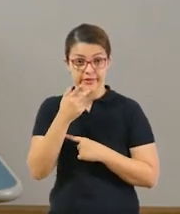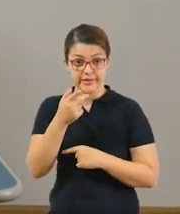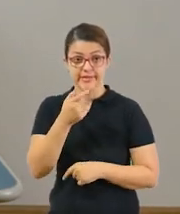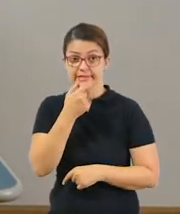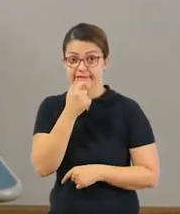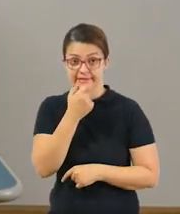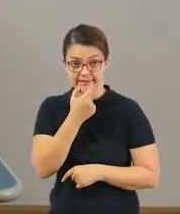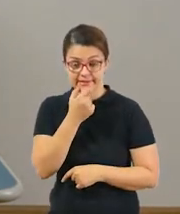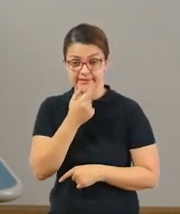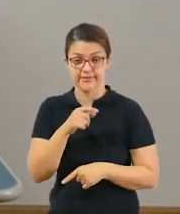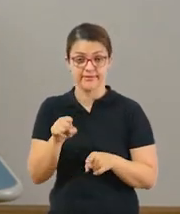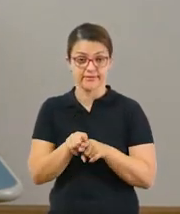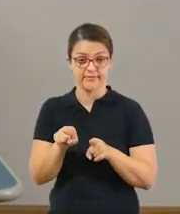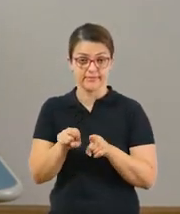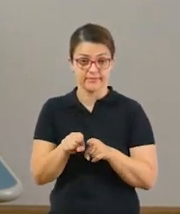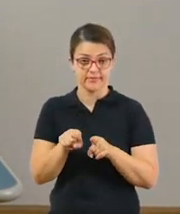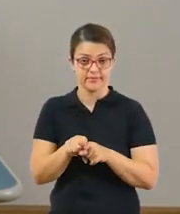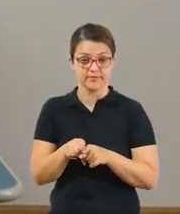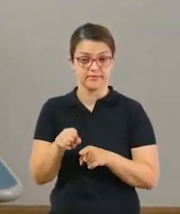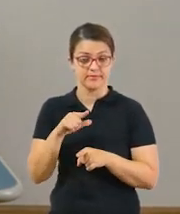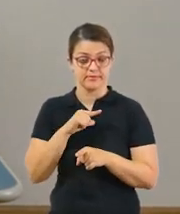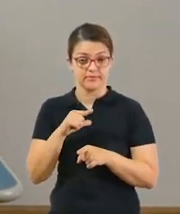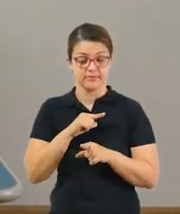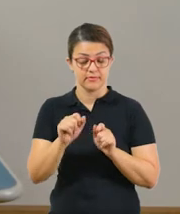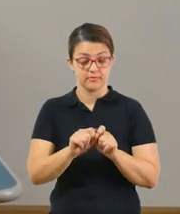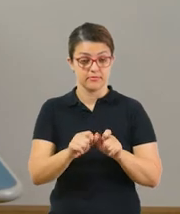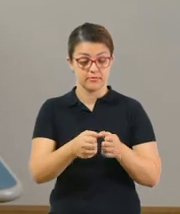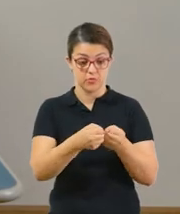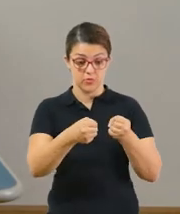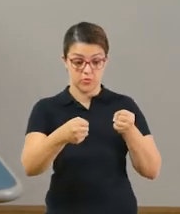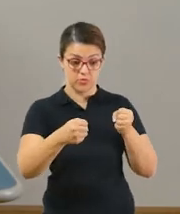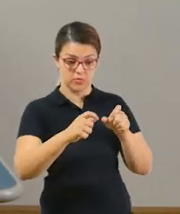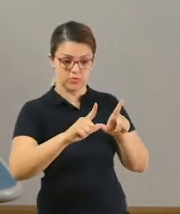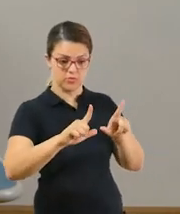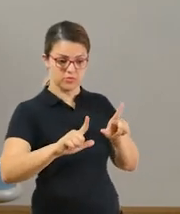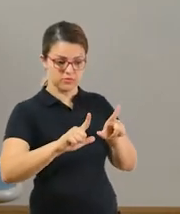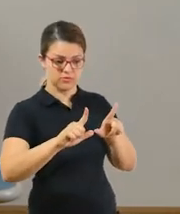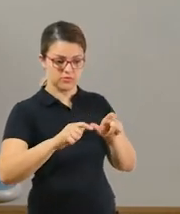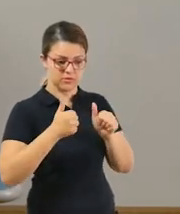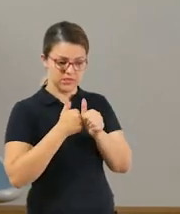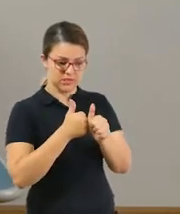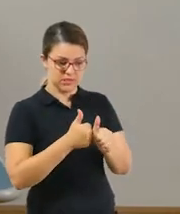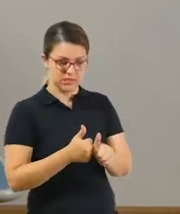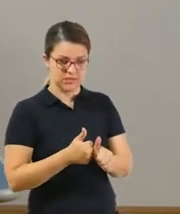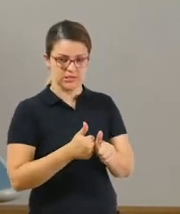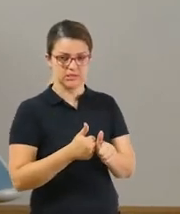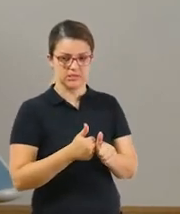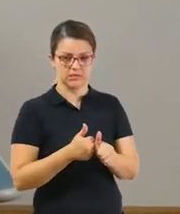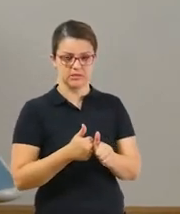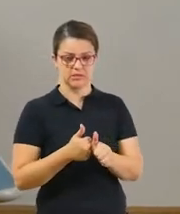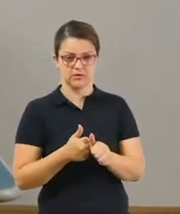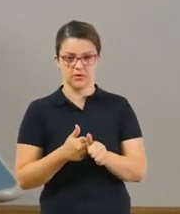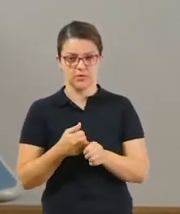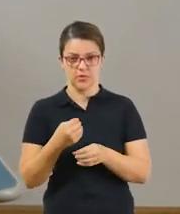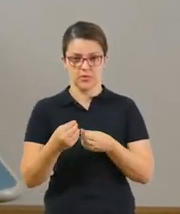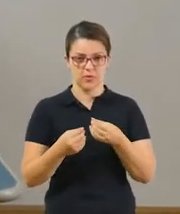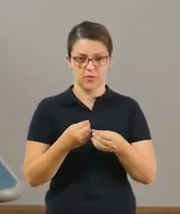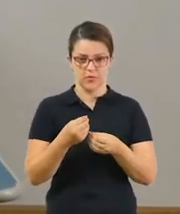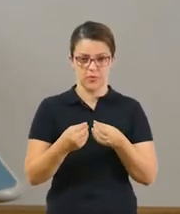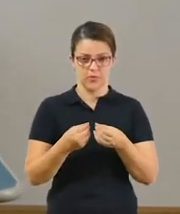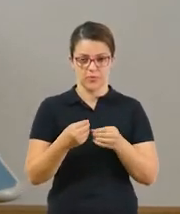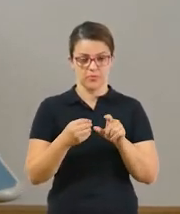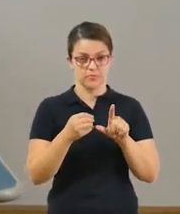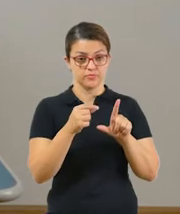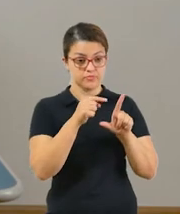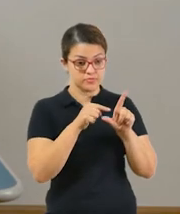pronúncia e também terá este cartaz para que vocês possam acompanhar, além da descrição das formas